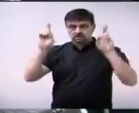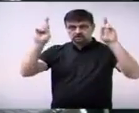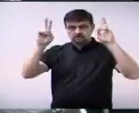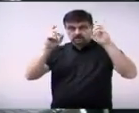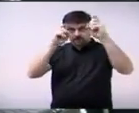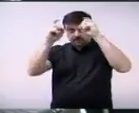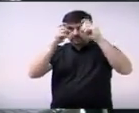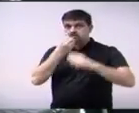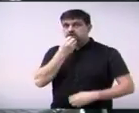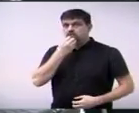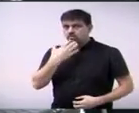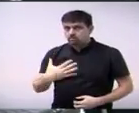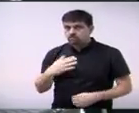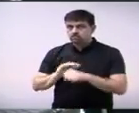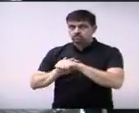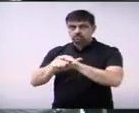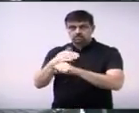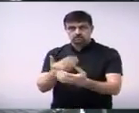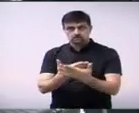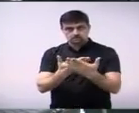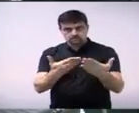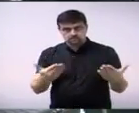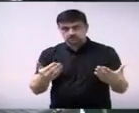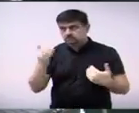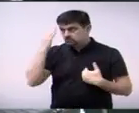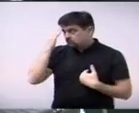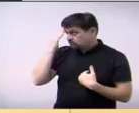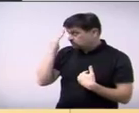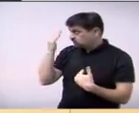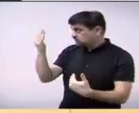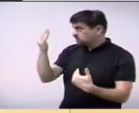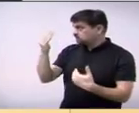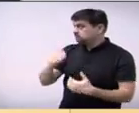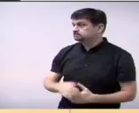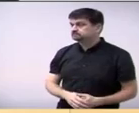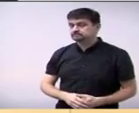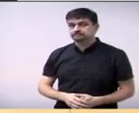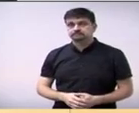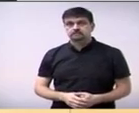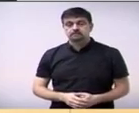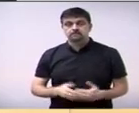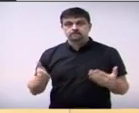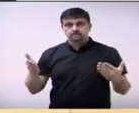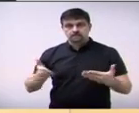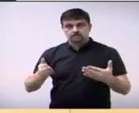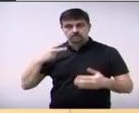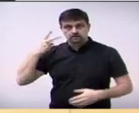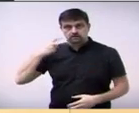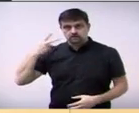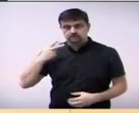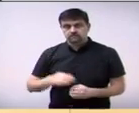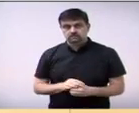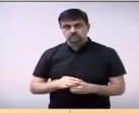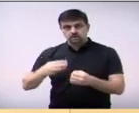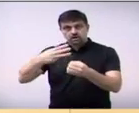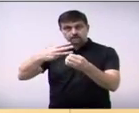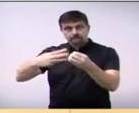a todos e uma boa noite. Muito obrigado, senhor presidente. Com a palavra, vereador Marquinhos da Bona.